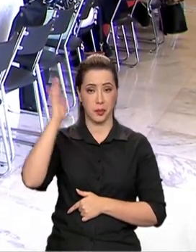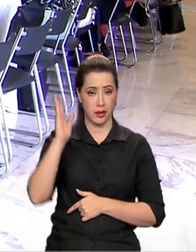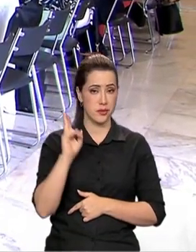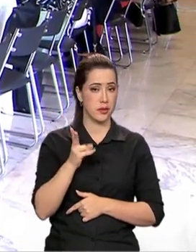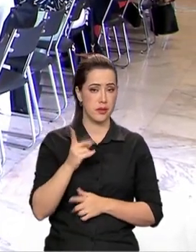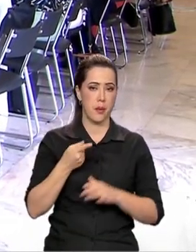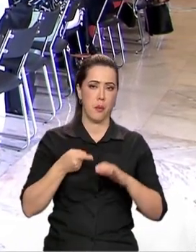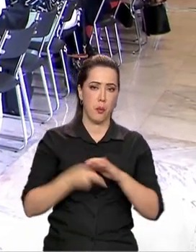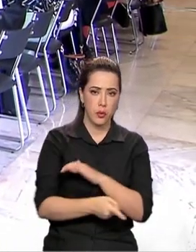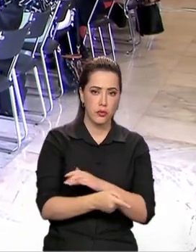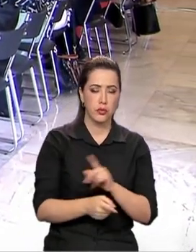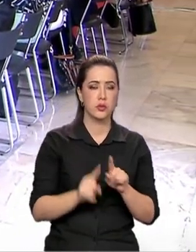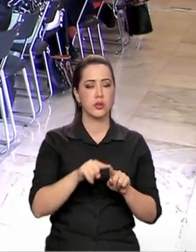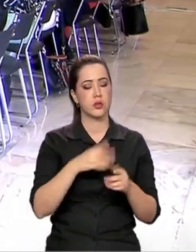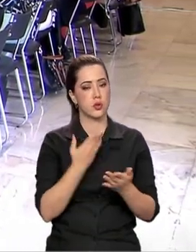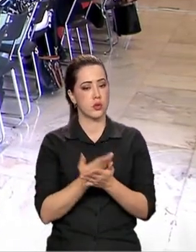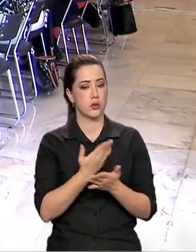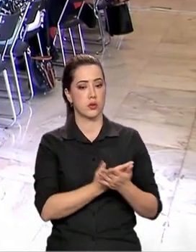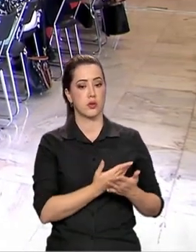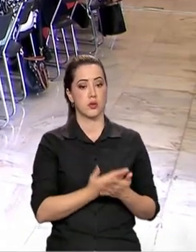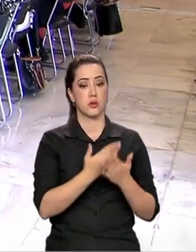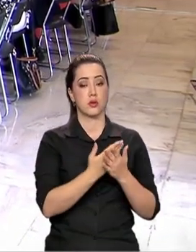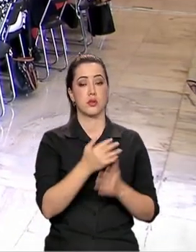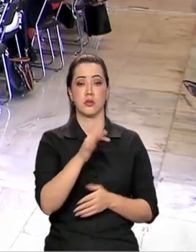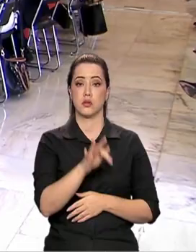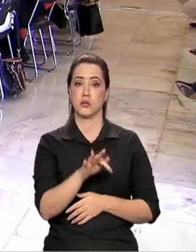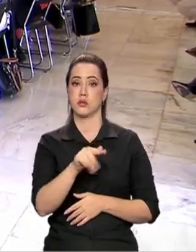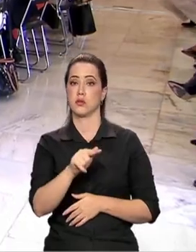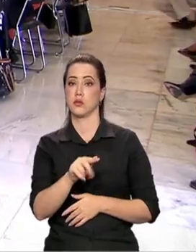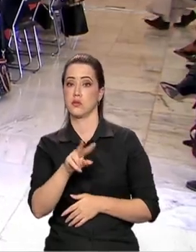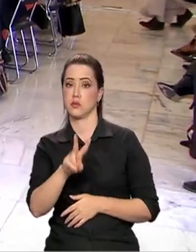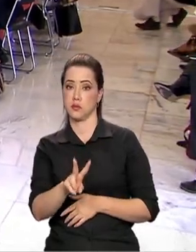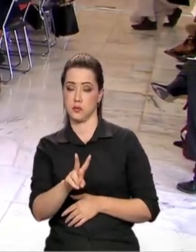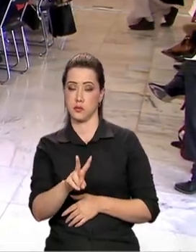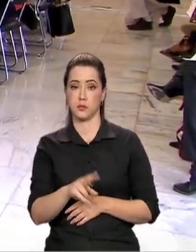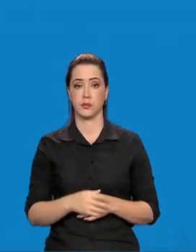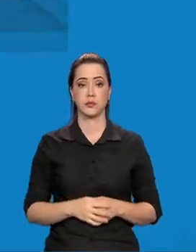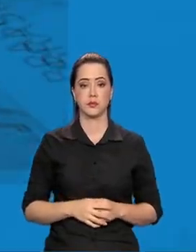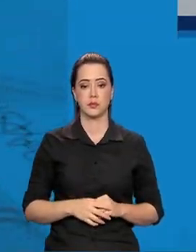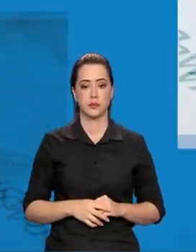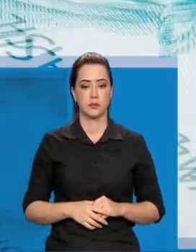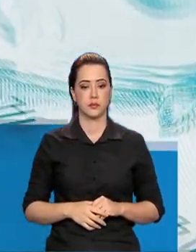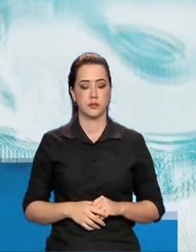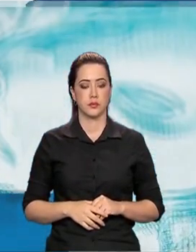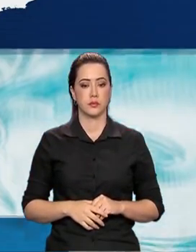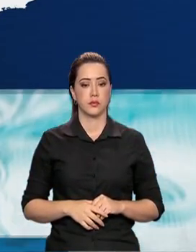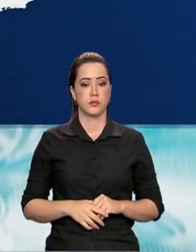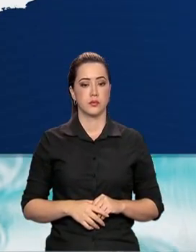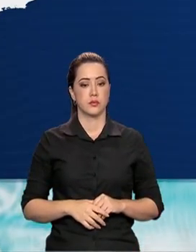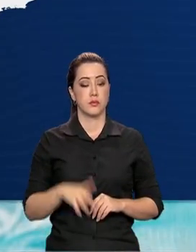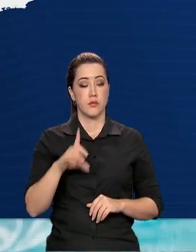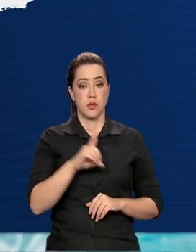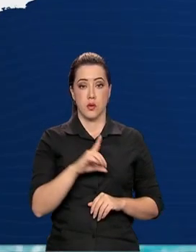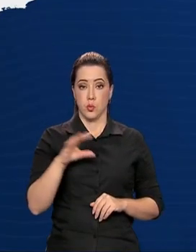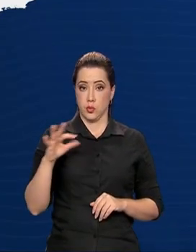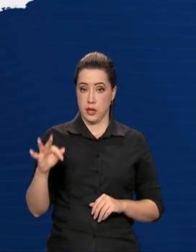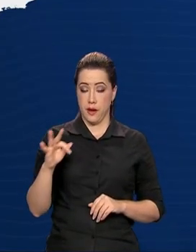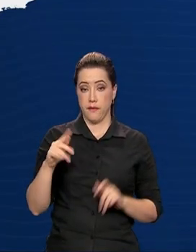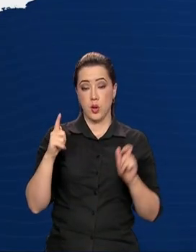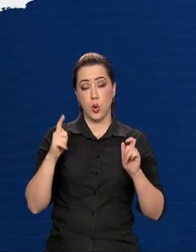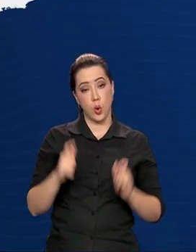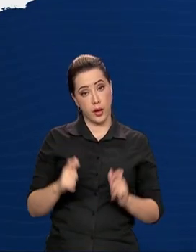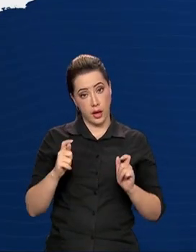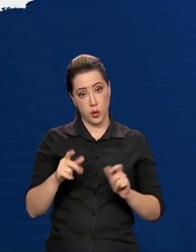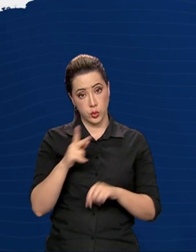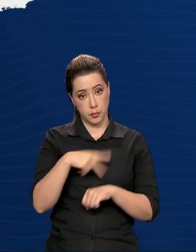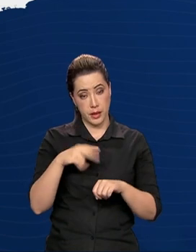a cada ano, segundo o estudo da Fundação Getúlio Vargas, publicado este ano. O Distrito Federal é a unidade federativa com